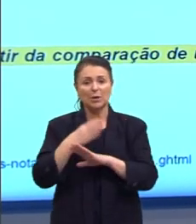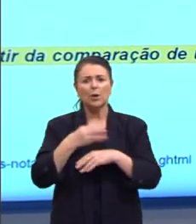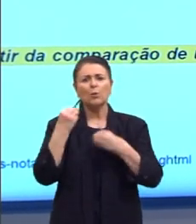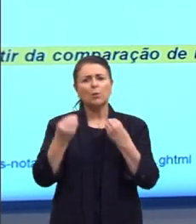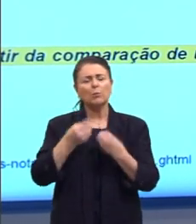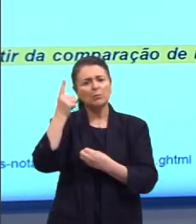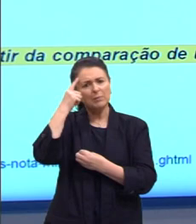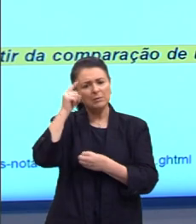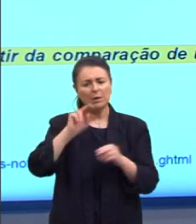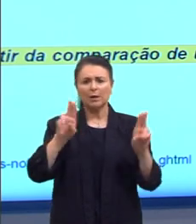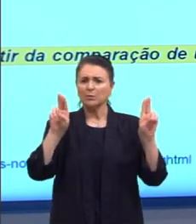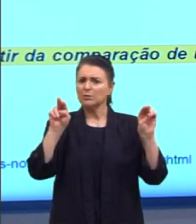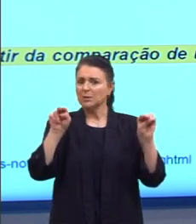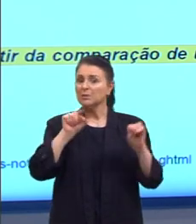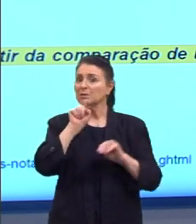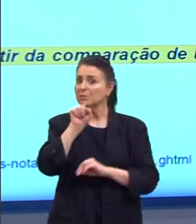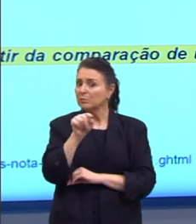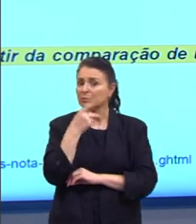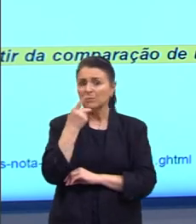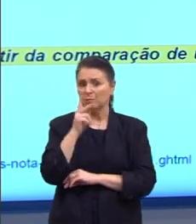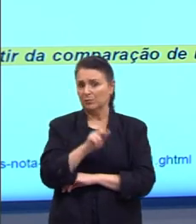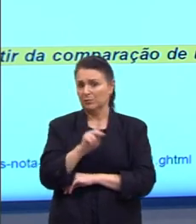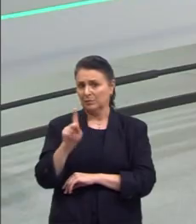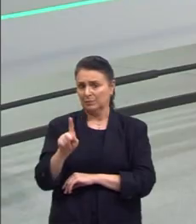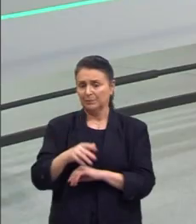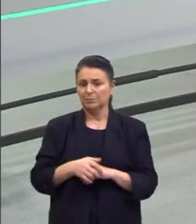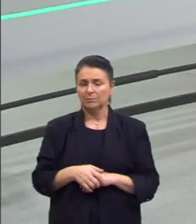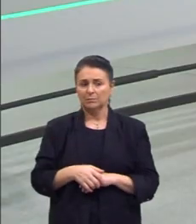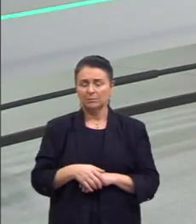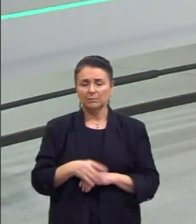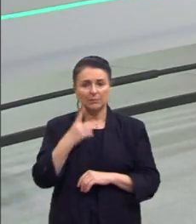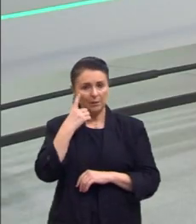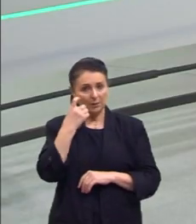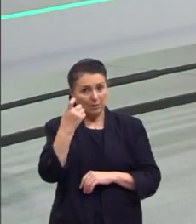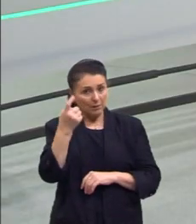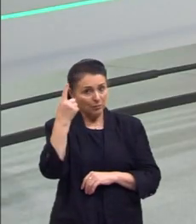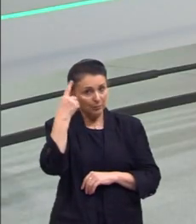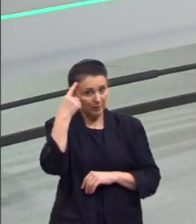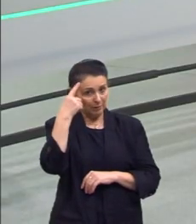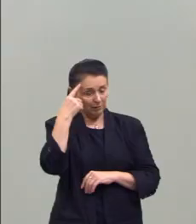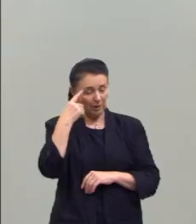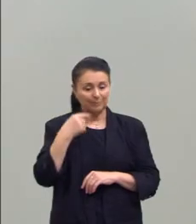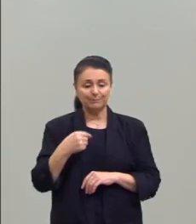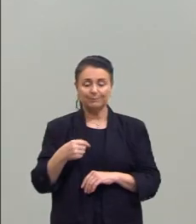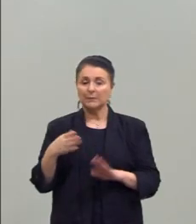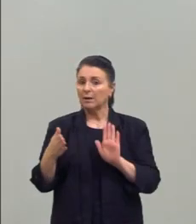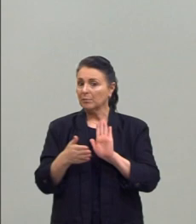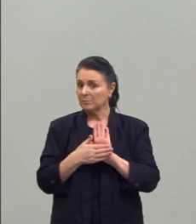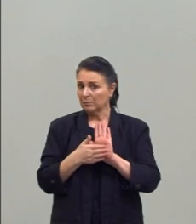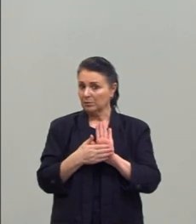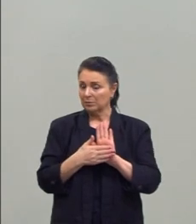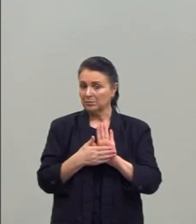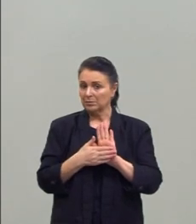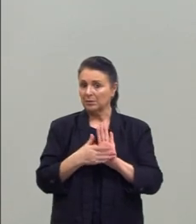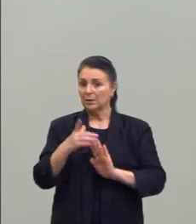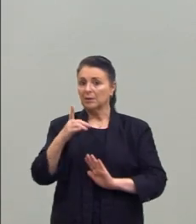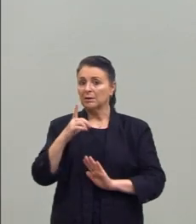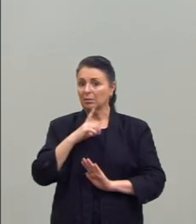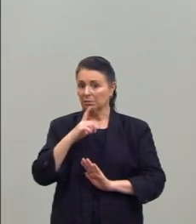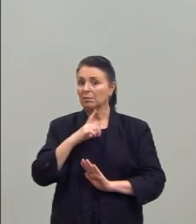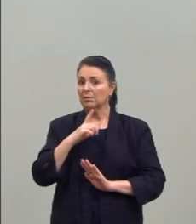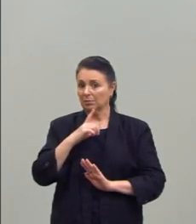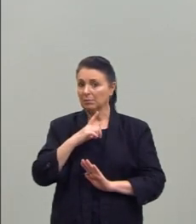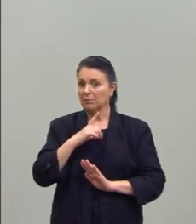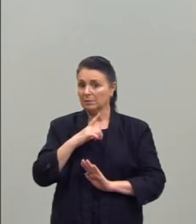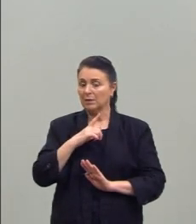pensar nessas temáticas que tu abordou? É interessante a gente pensar, Karine, que essa proposta tem que ser, como tu falou antes,